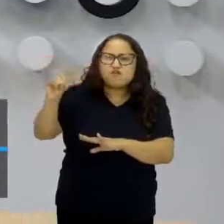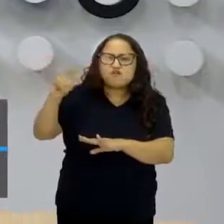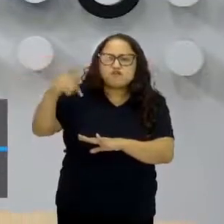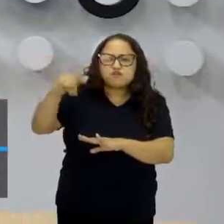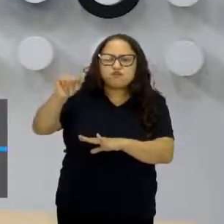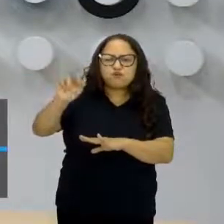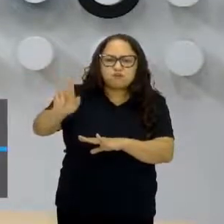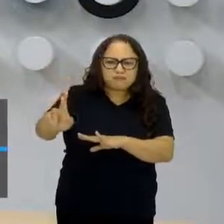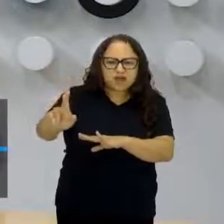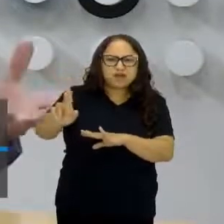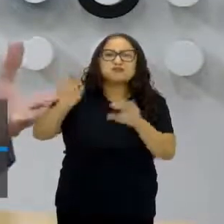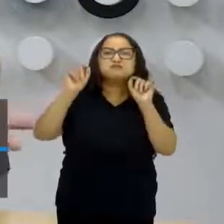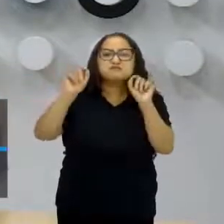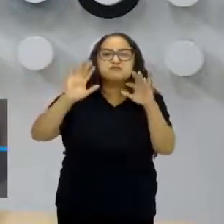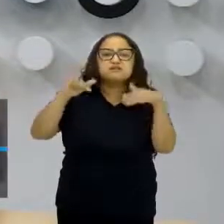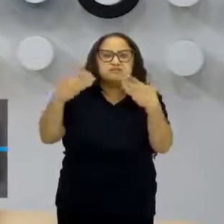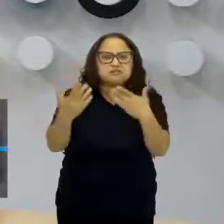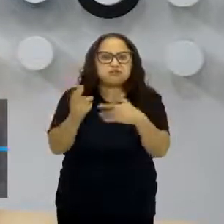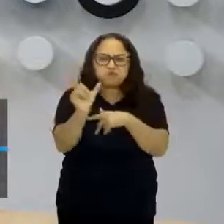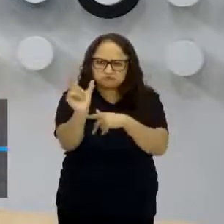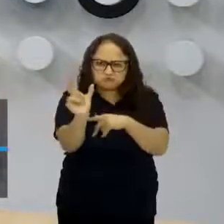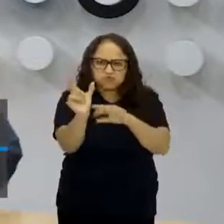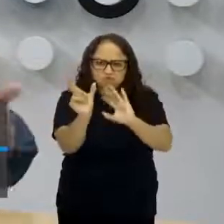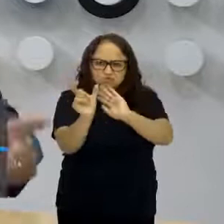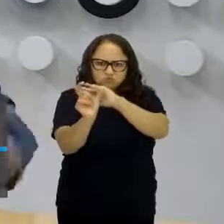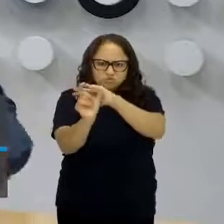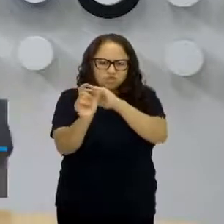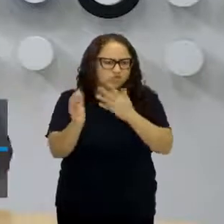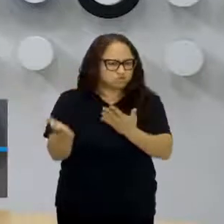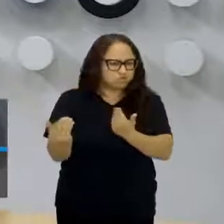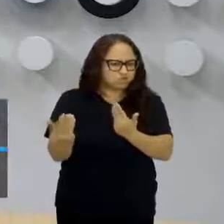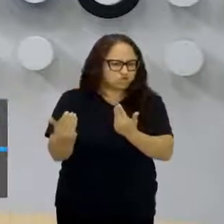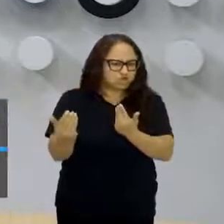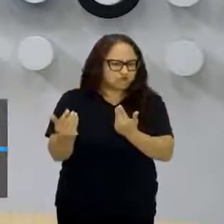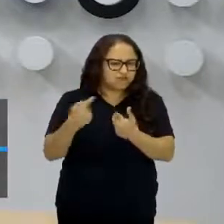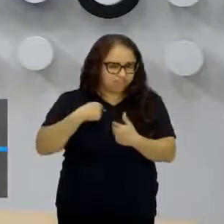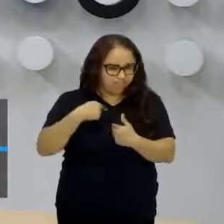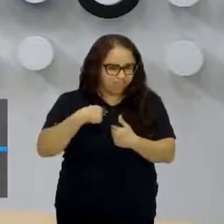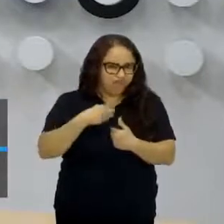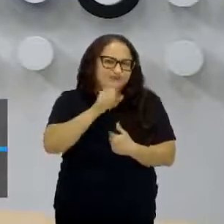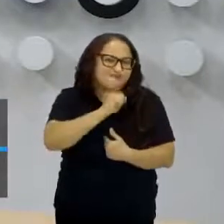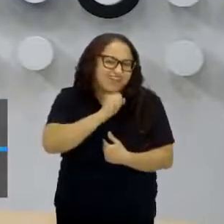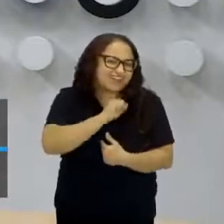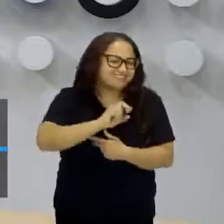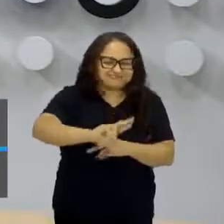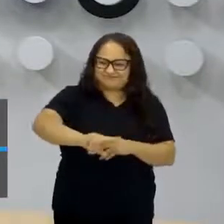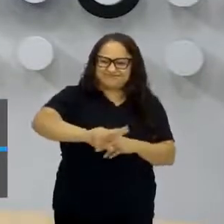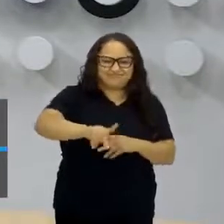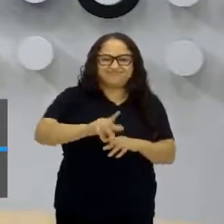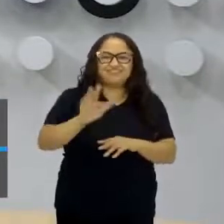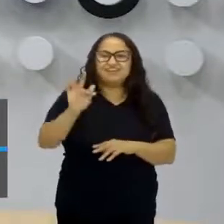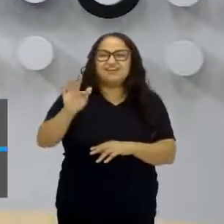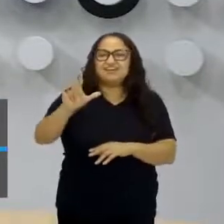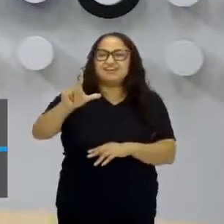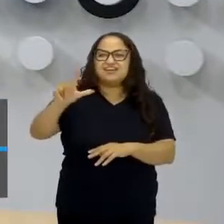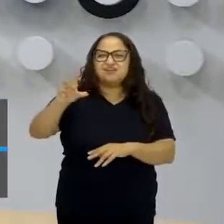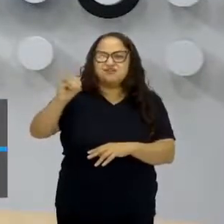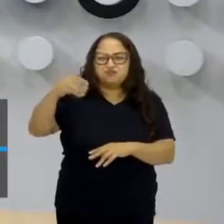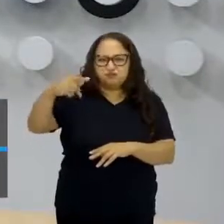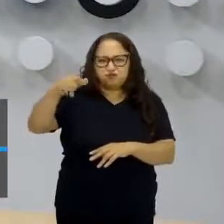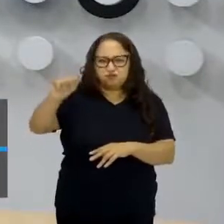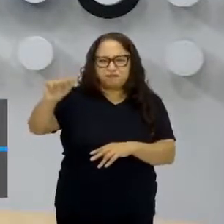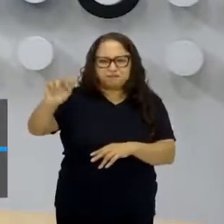conheceu, não lembra. É, sou jovem, não sou tão cringe assim. Então, o acontece? Flopar. Então, é muito